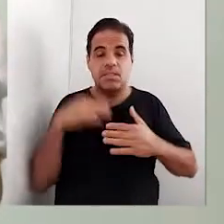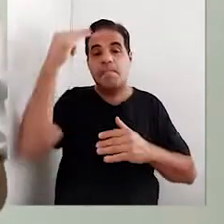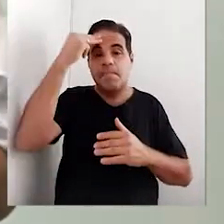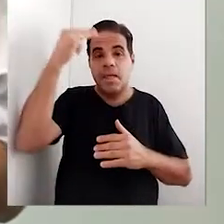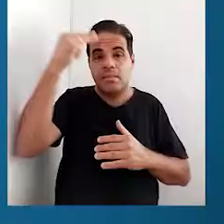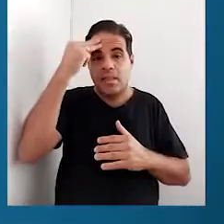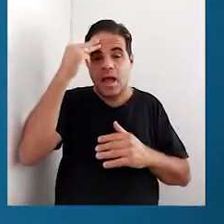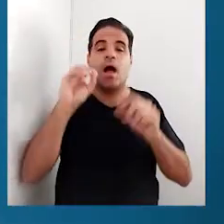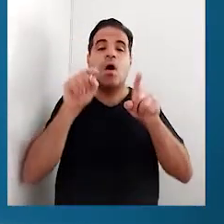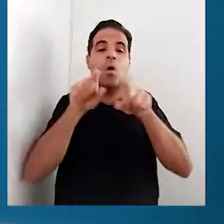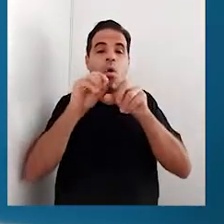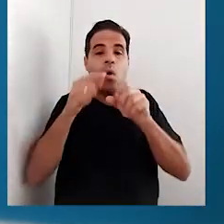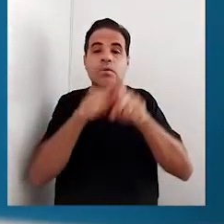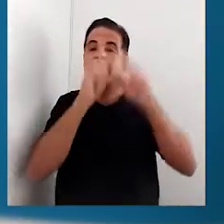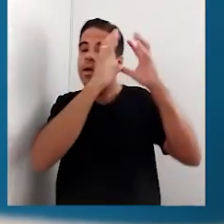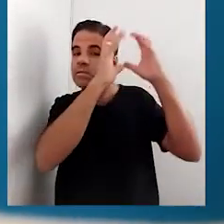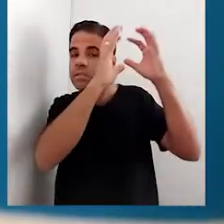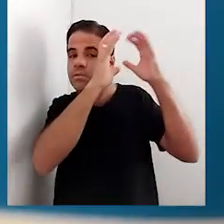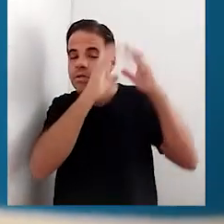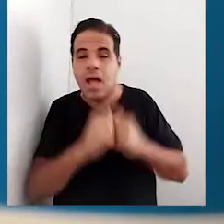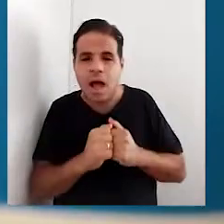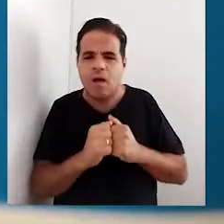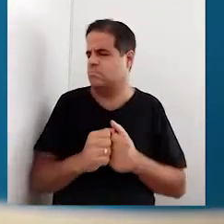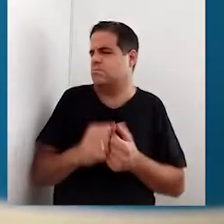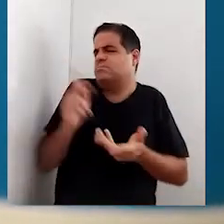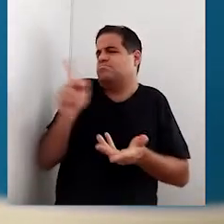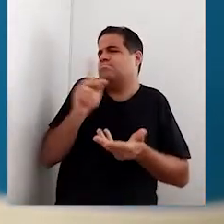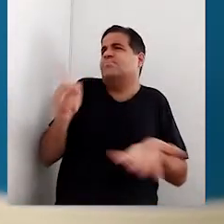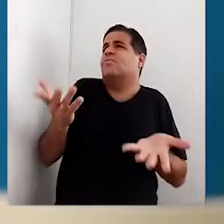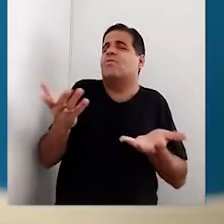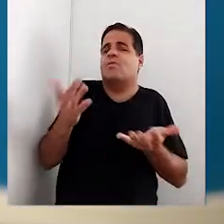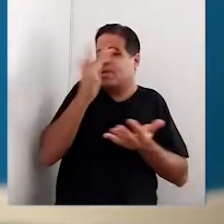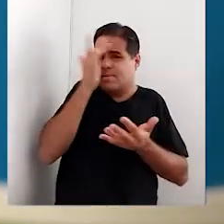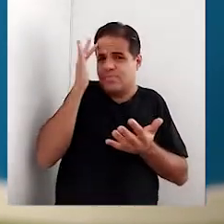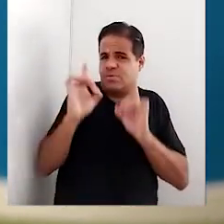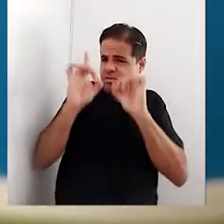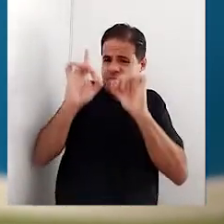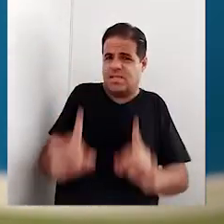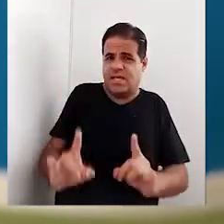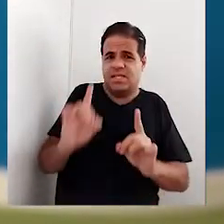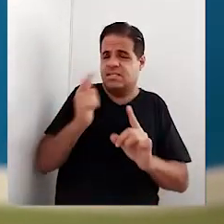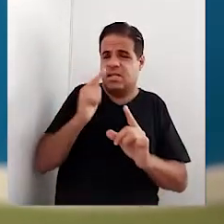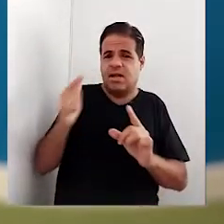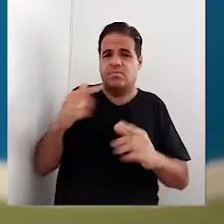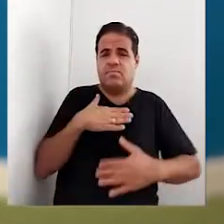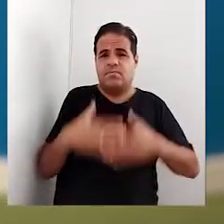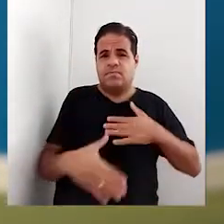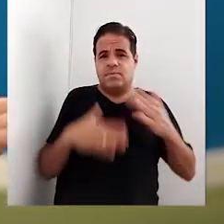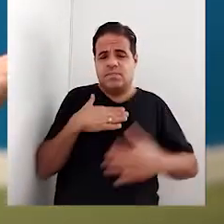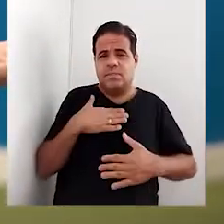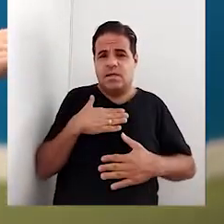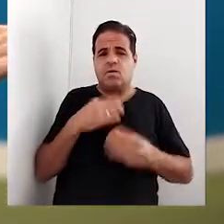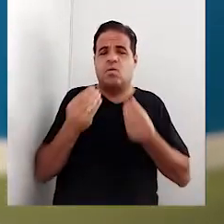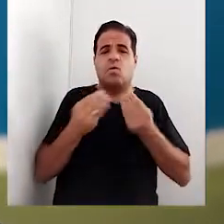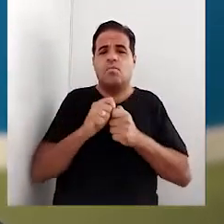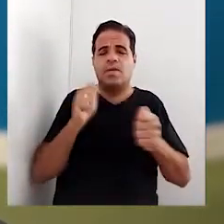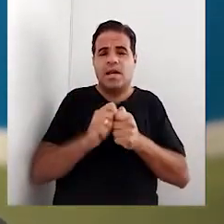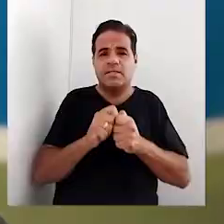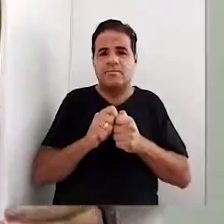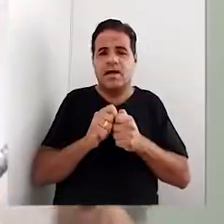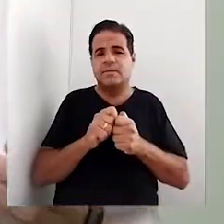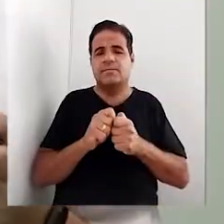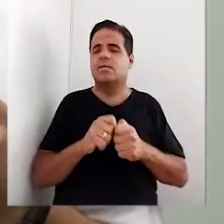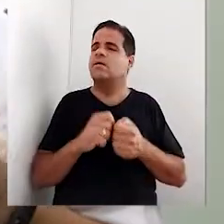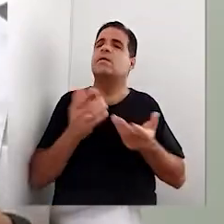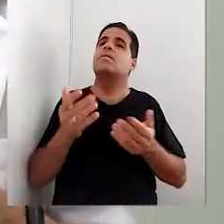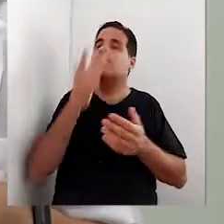ou sensorial. Mas, professor, se pessoas com deficiência não têm uma função do corpo, como elas fazem?